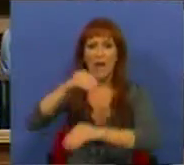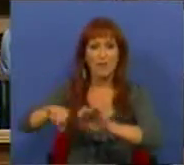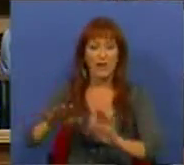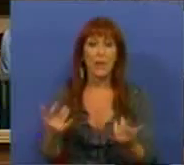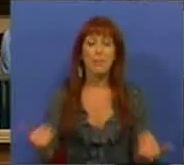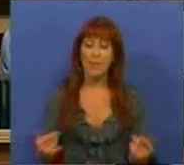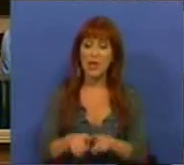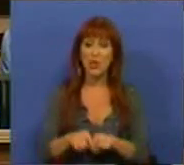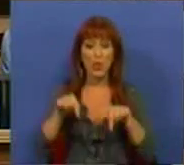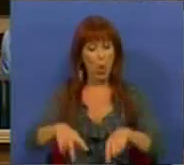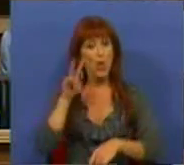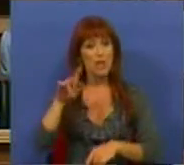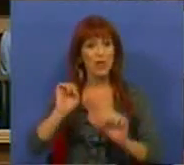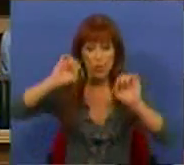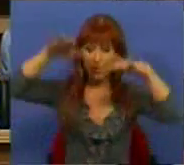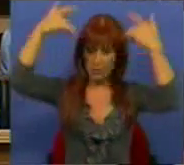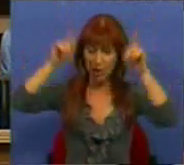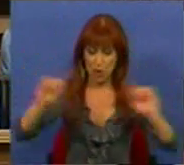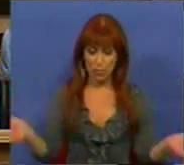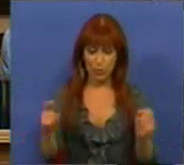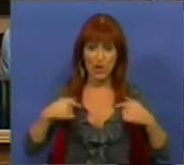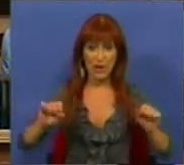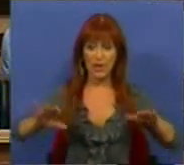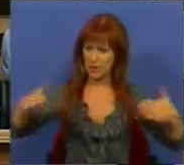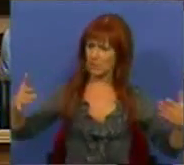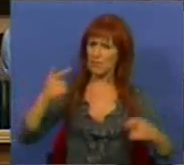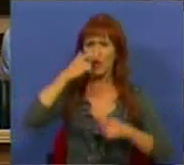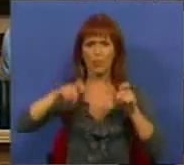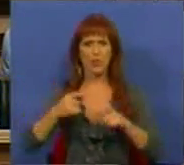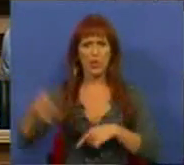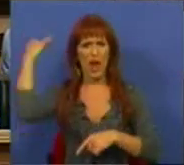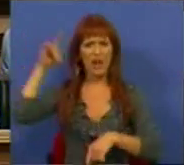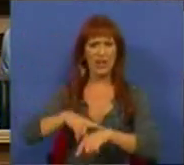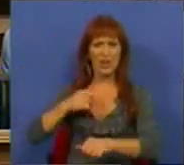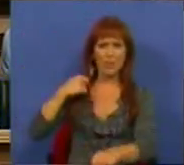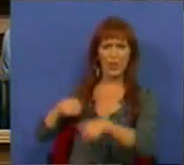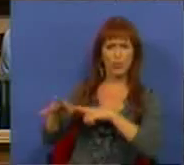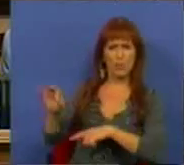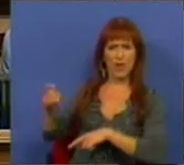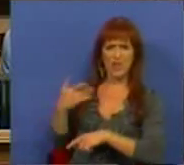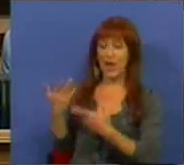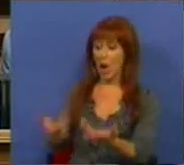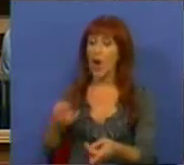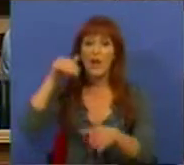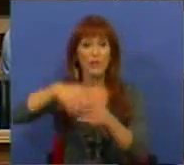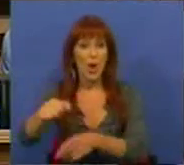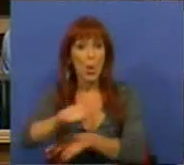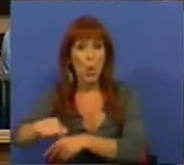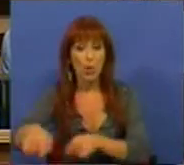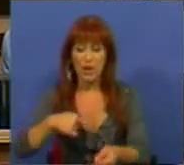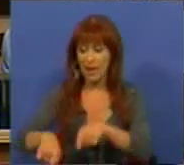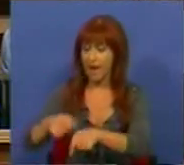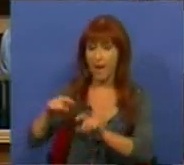Não é, pois, sem espanto que hoje vemos, nos primeiros promotores dessa iniciativa, pessoas que eram ao tempo deputadas do PSD e que aqui votaram contra